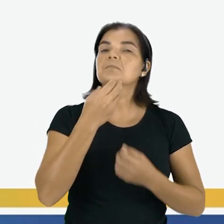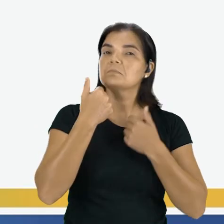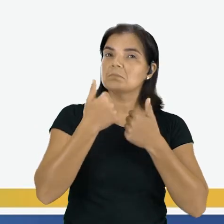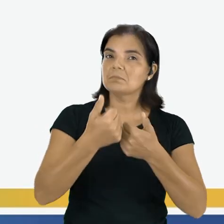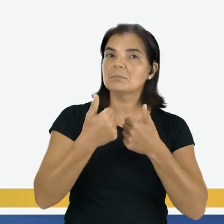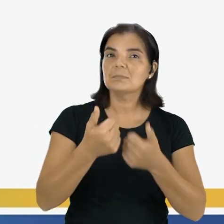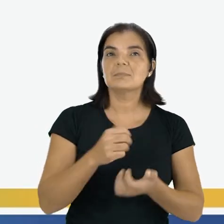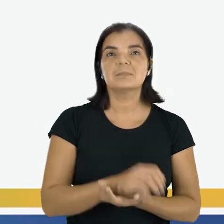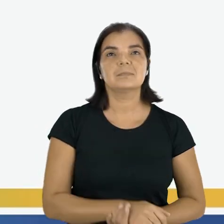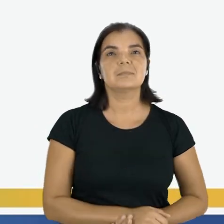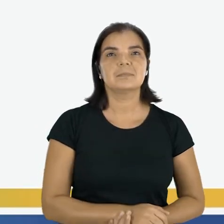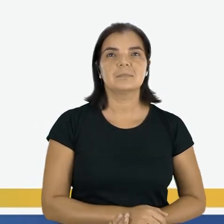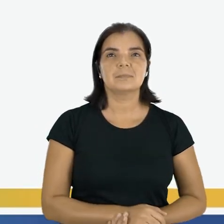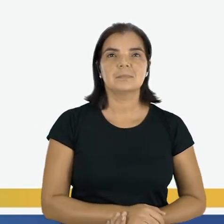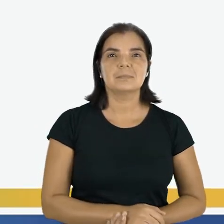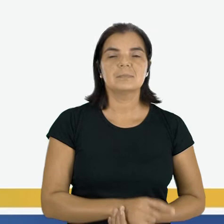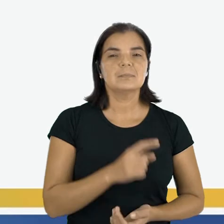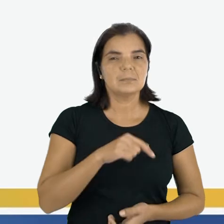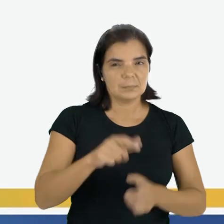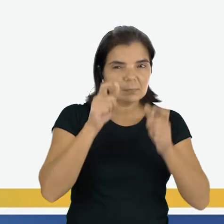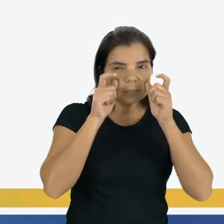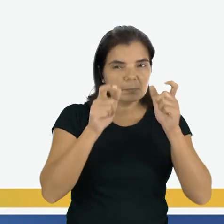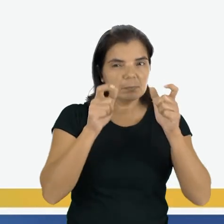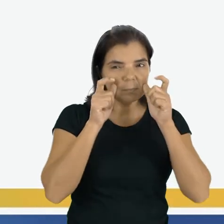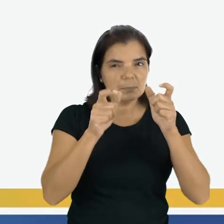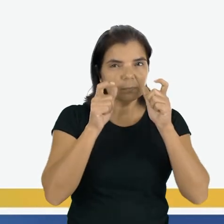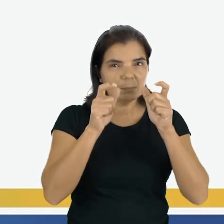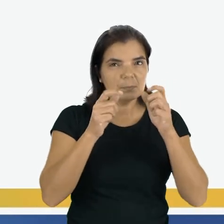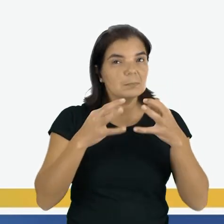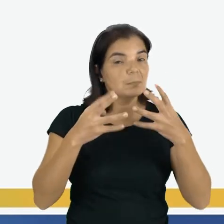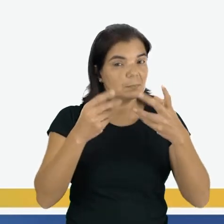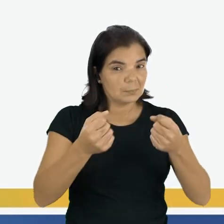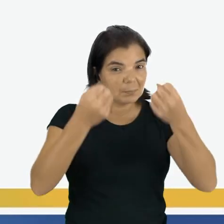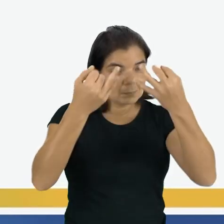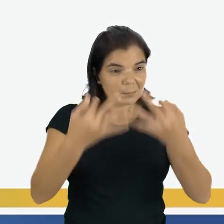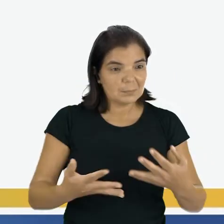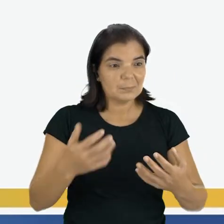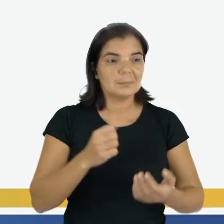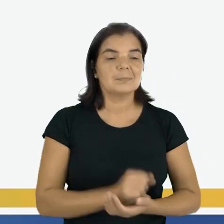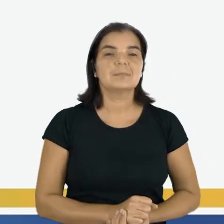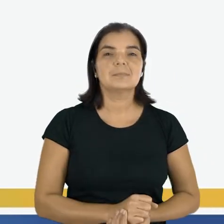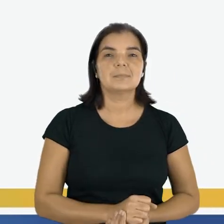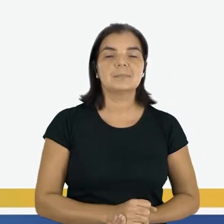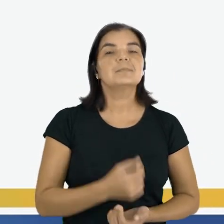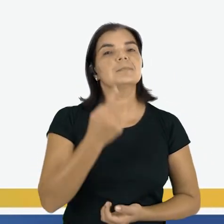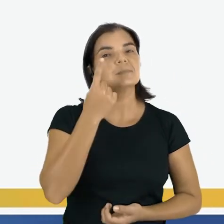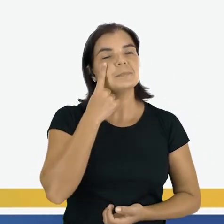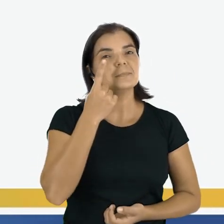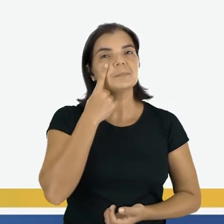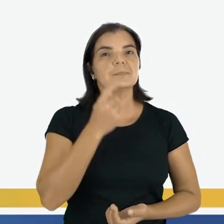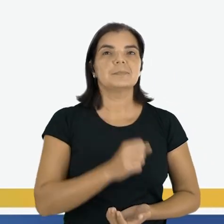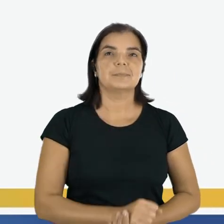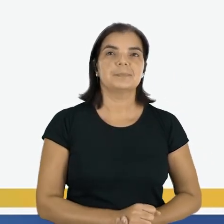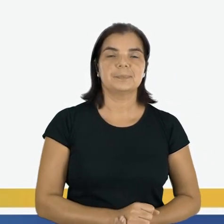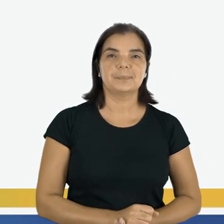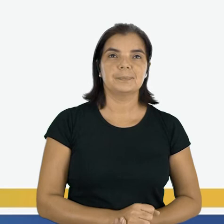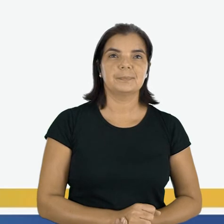Muito bem. Vocês estavam atentos a tudo que eu falei? Vamos ver então.